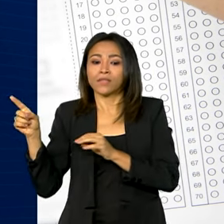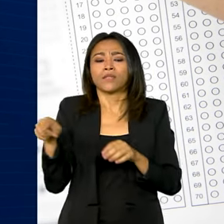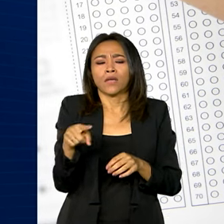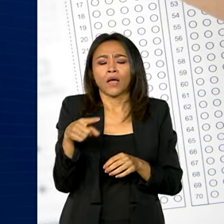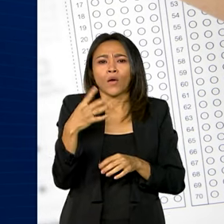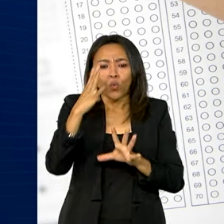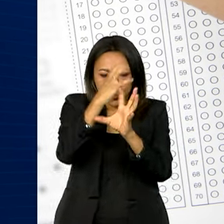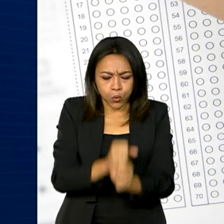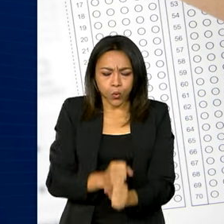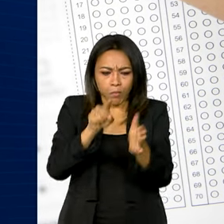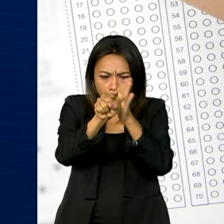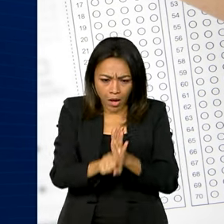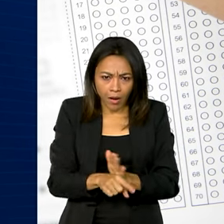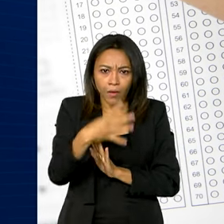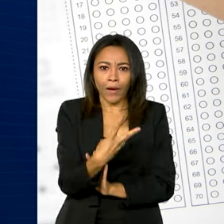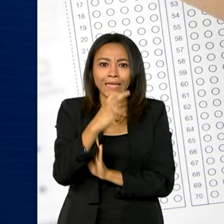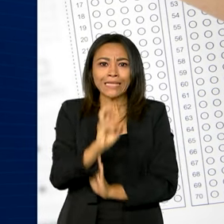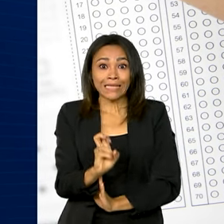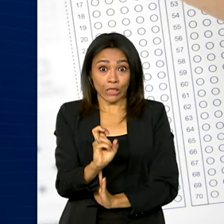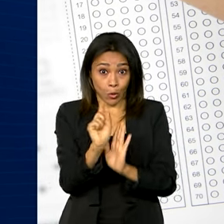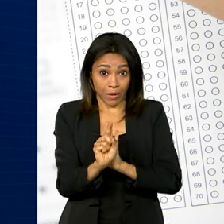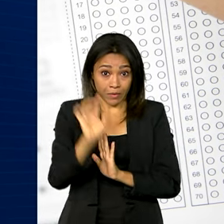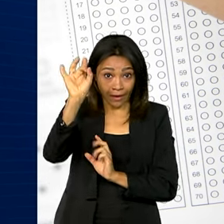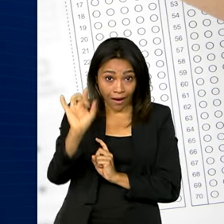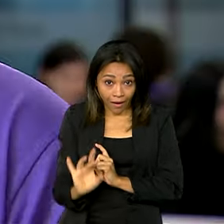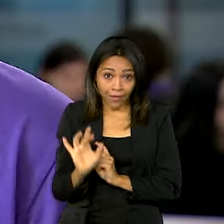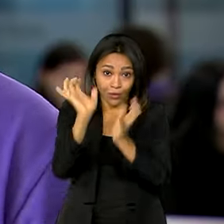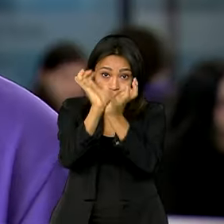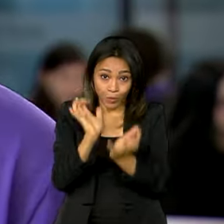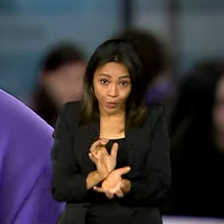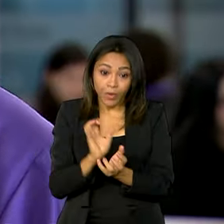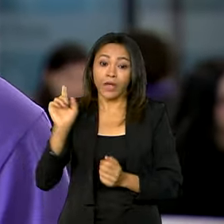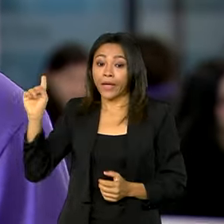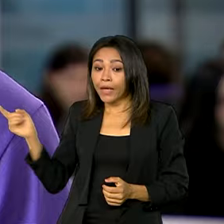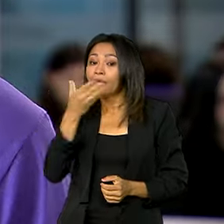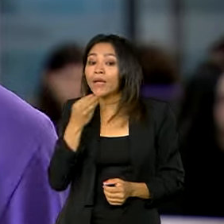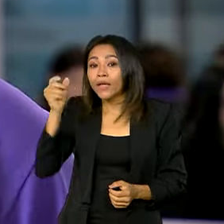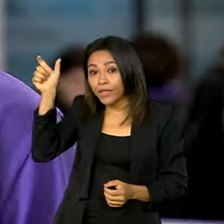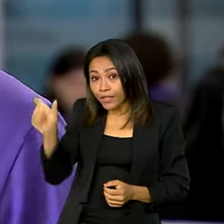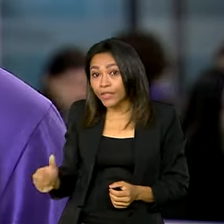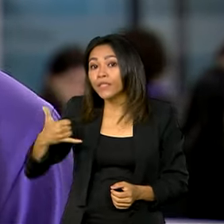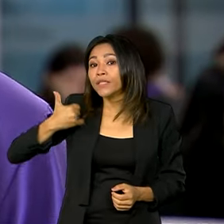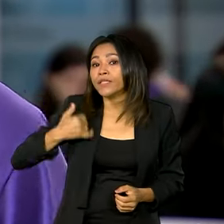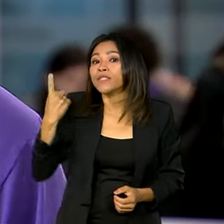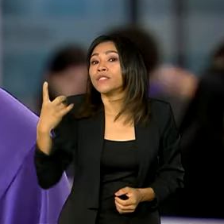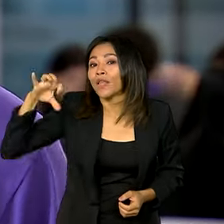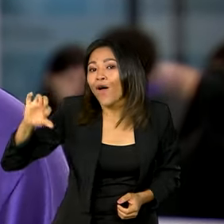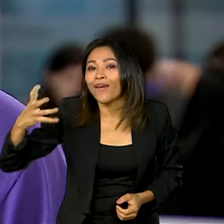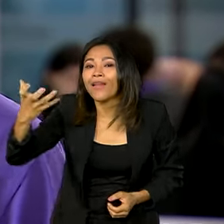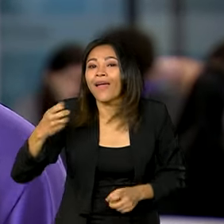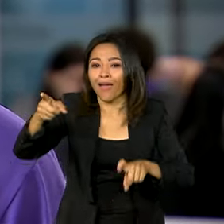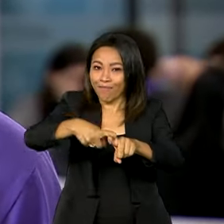45 questões em cada área do conhecimento. Daniel, de 19 anos, quer ser